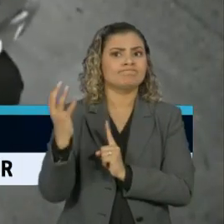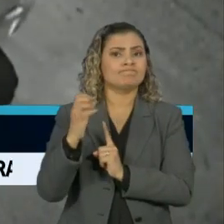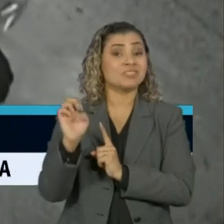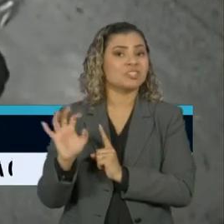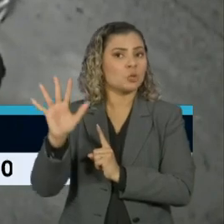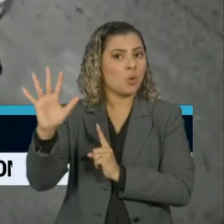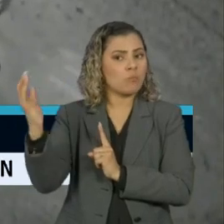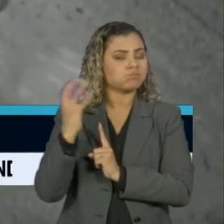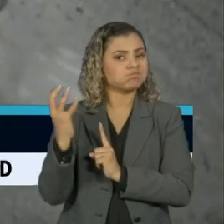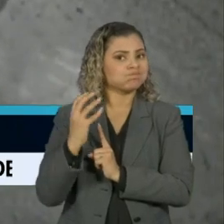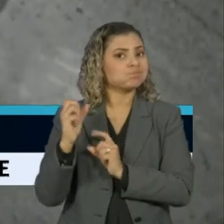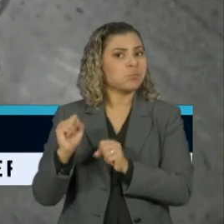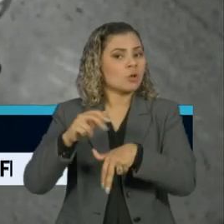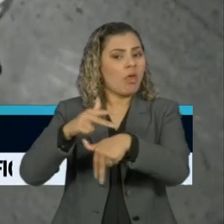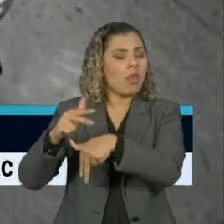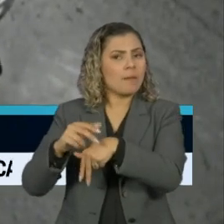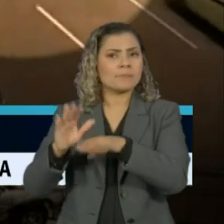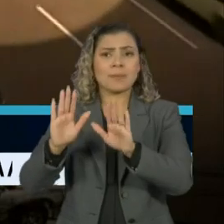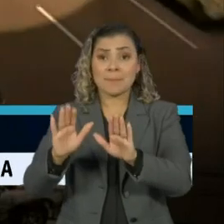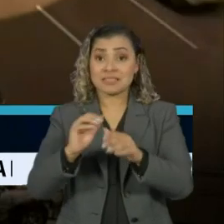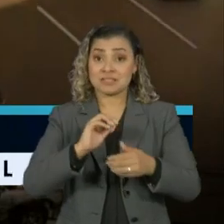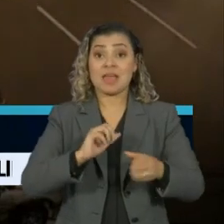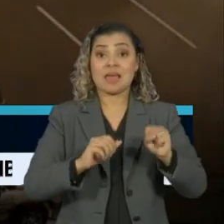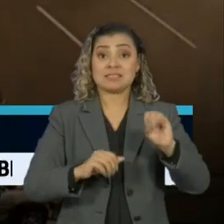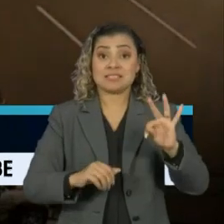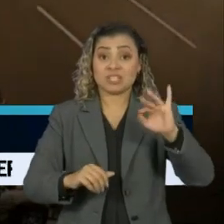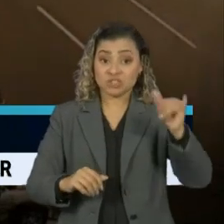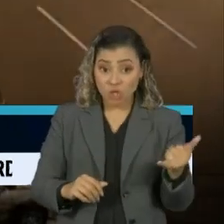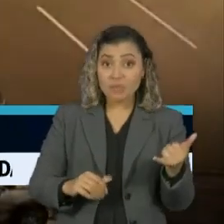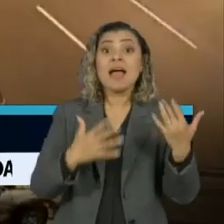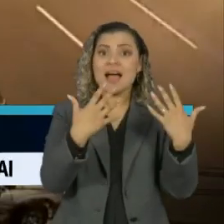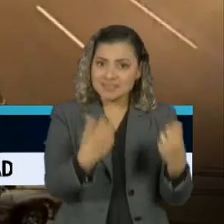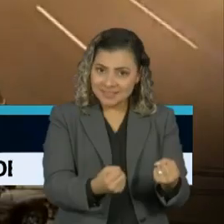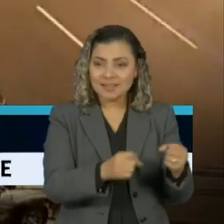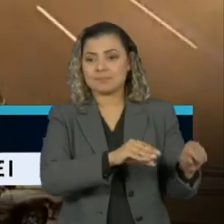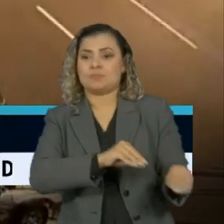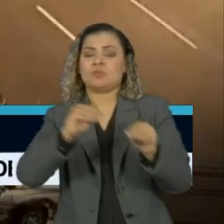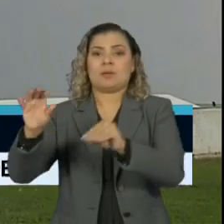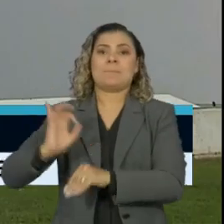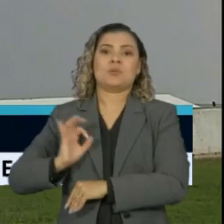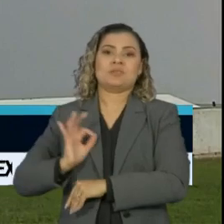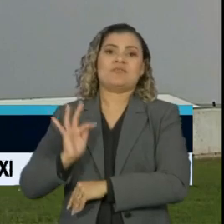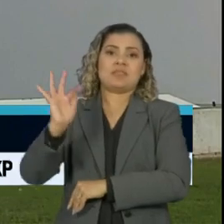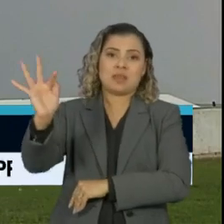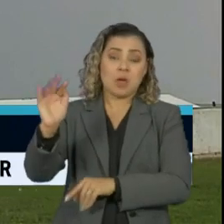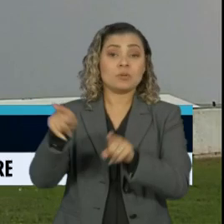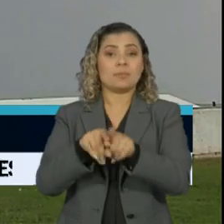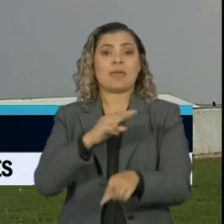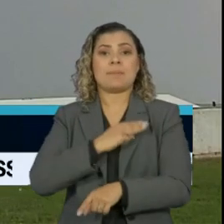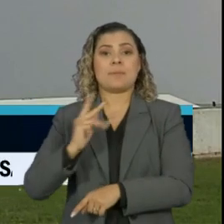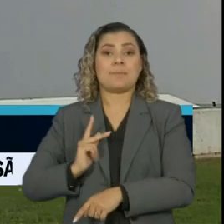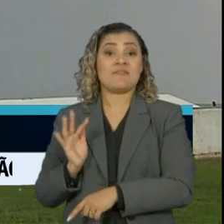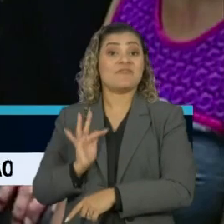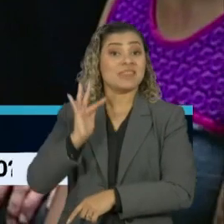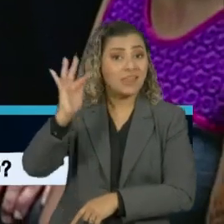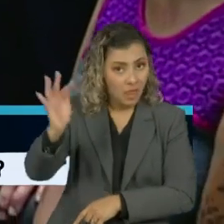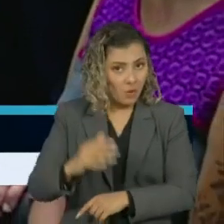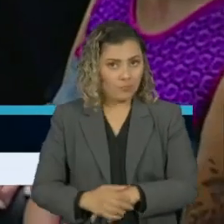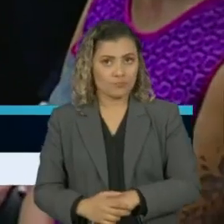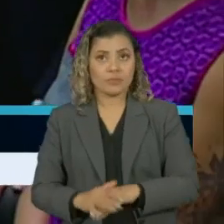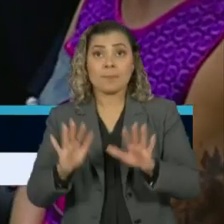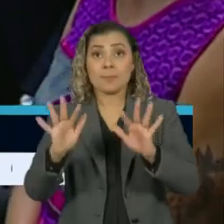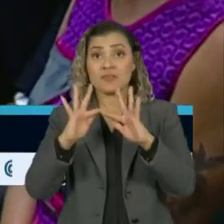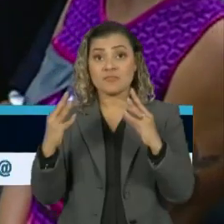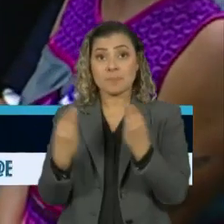esfera estadual. Se aceito pelo STJ, a investigação iria para a Polícia Federal e para o Ministério Público Federal. A